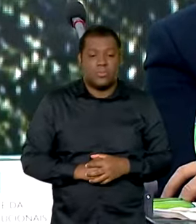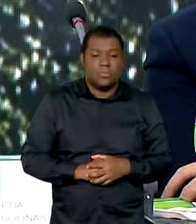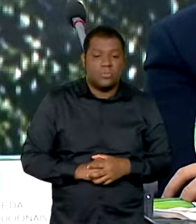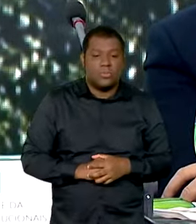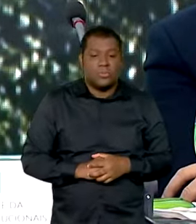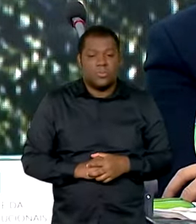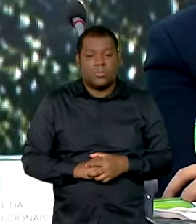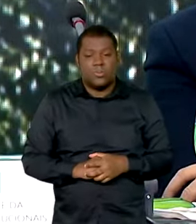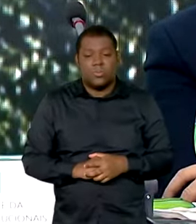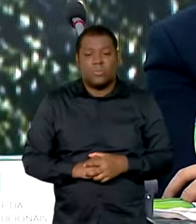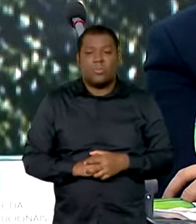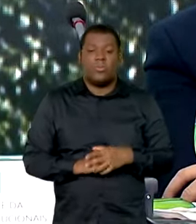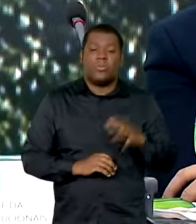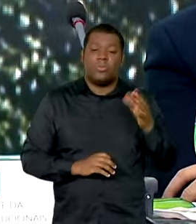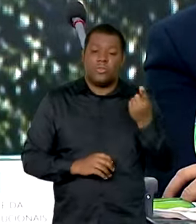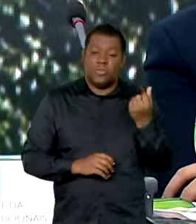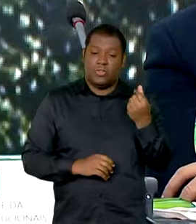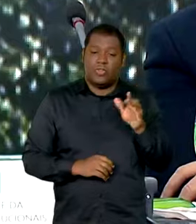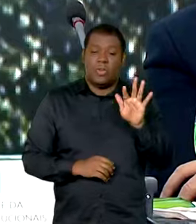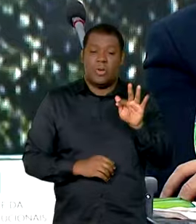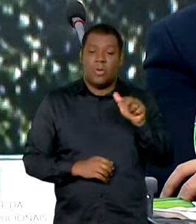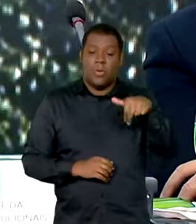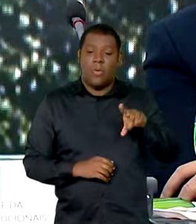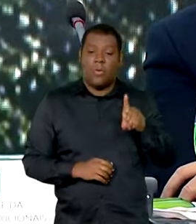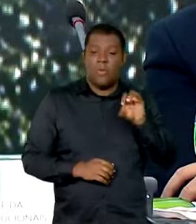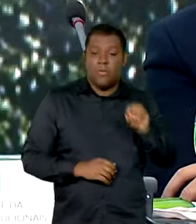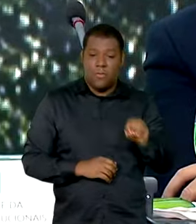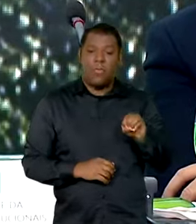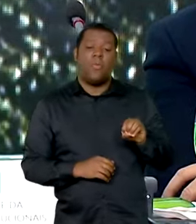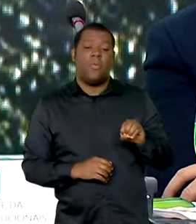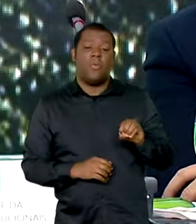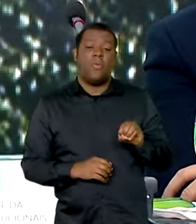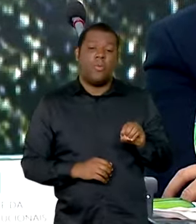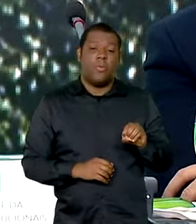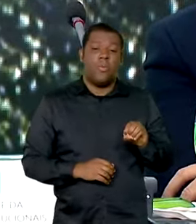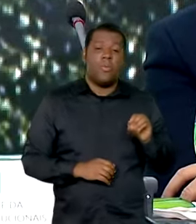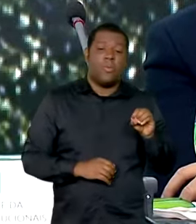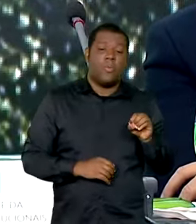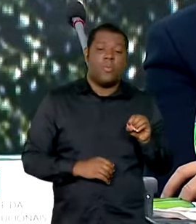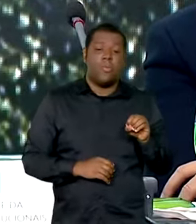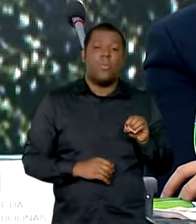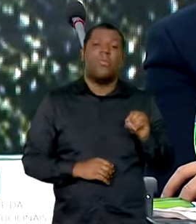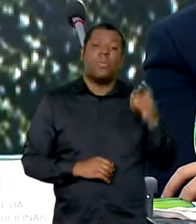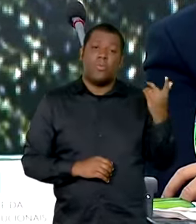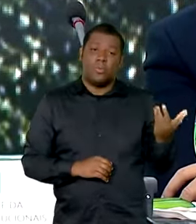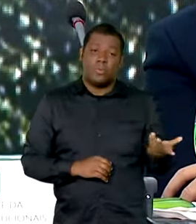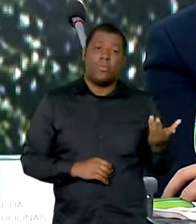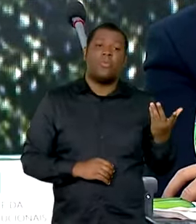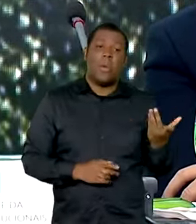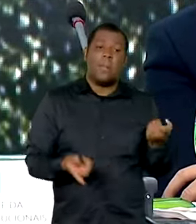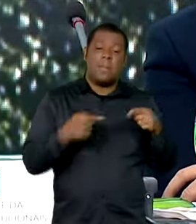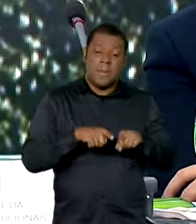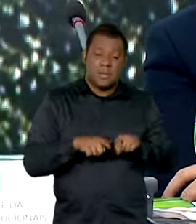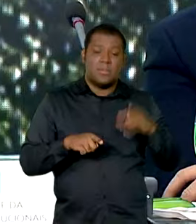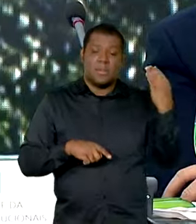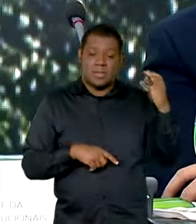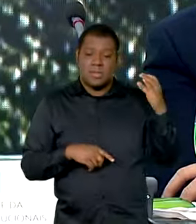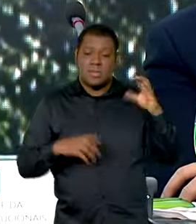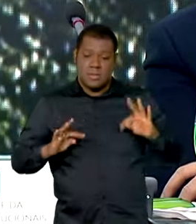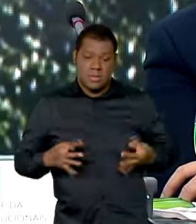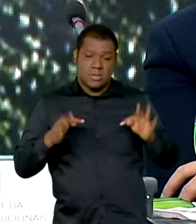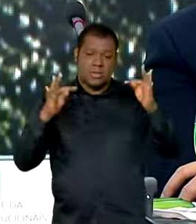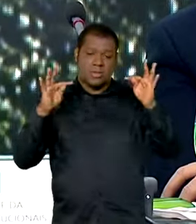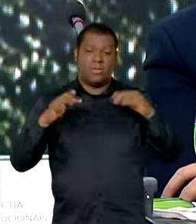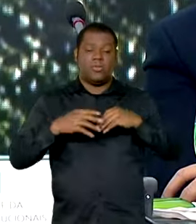regularização fundiária, como aproveitar da melhor forma os dados que a ciência consegue produzir através do monitoramento,